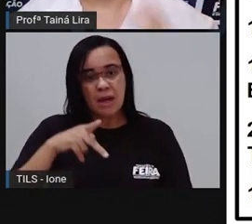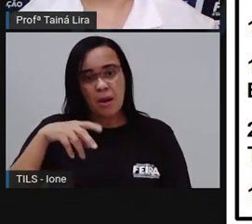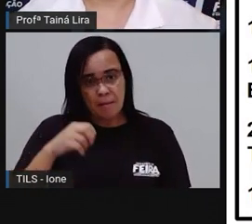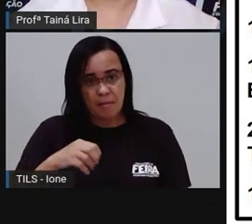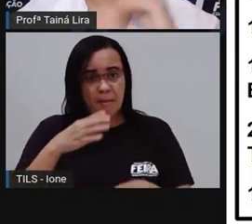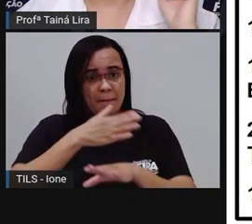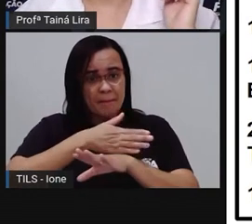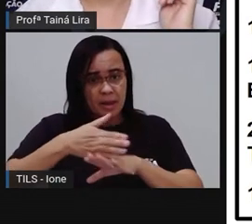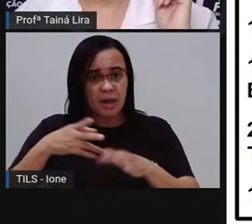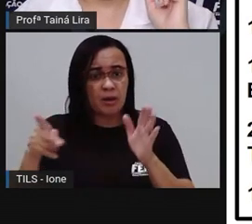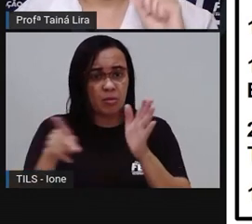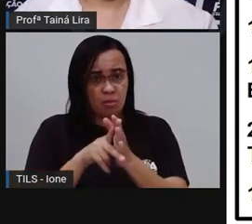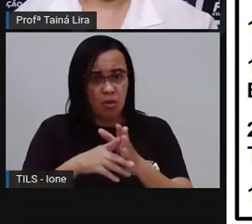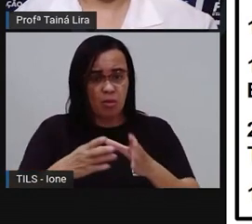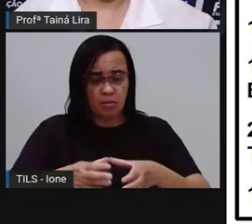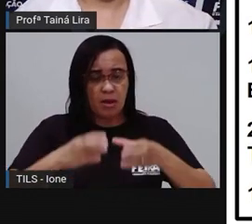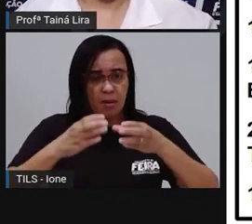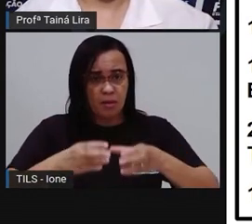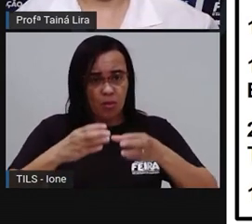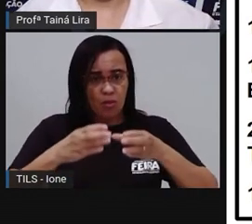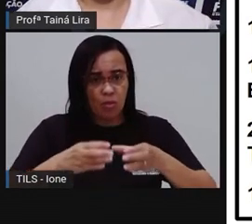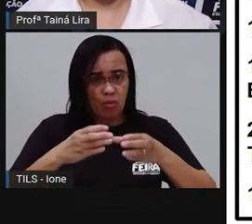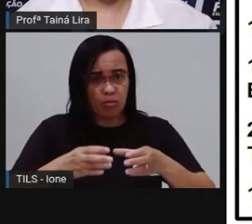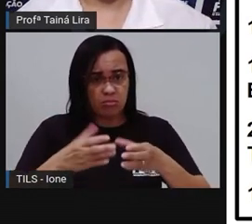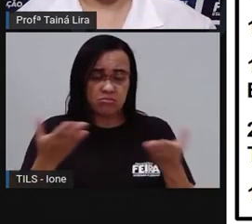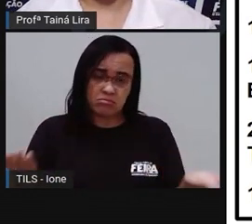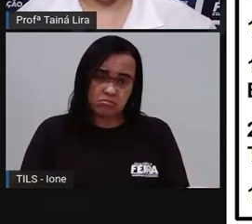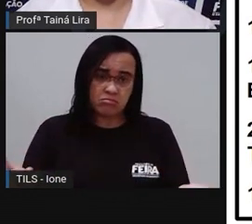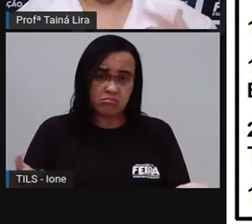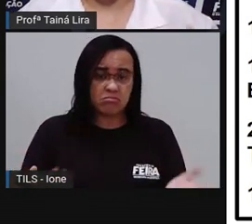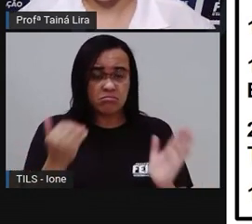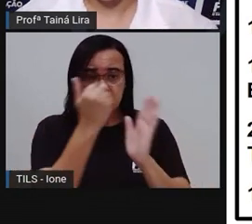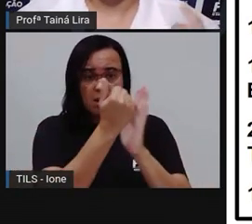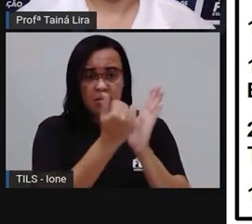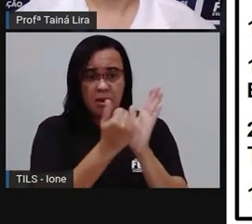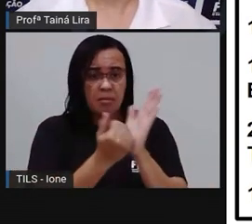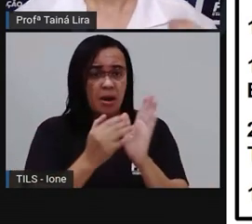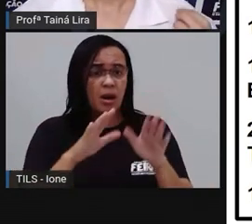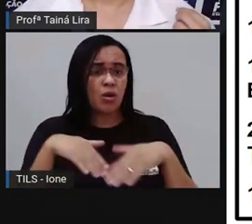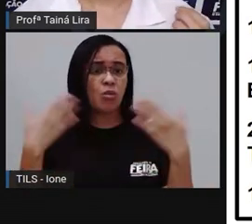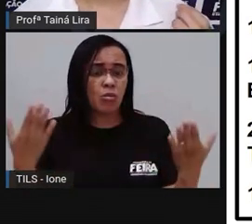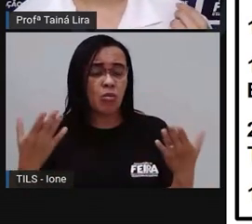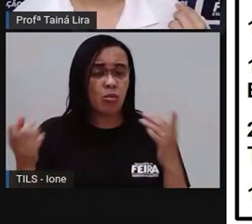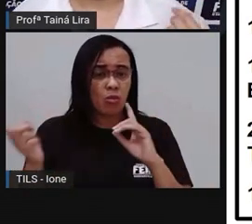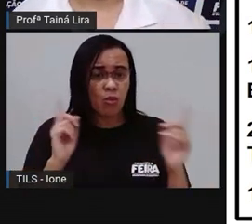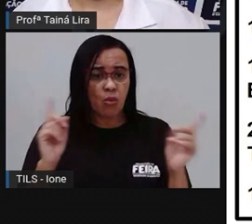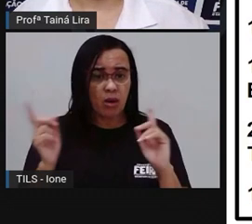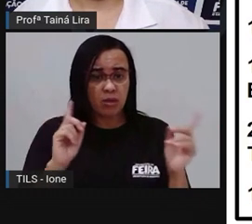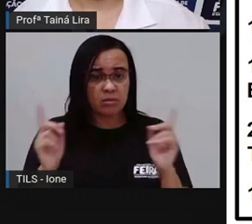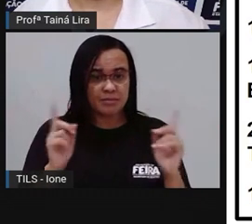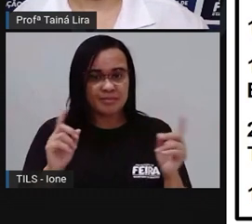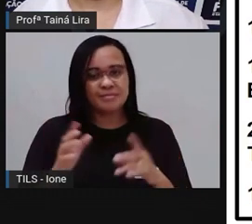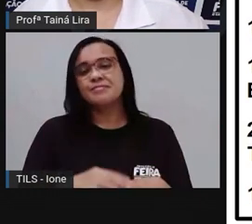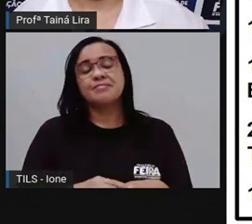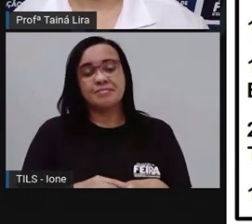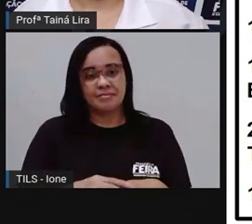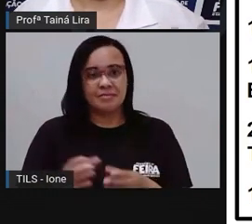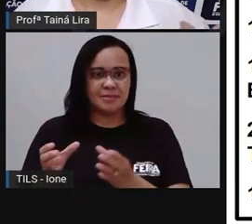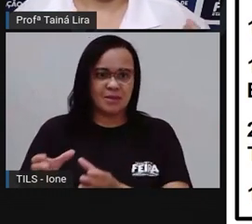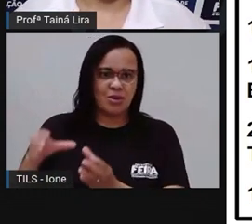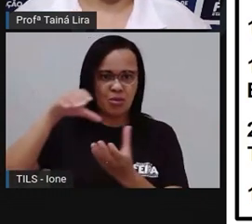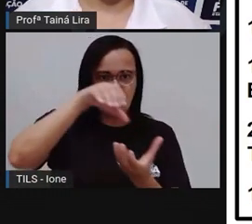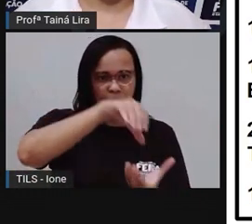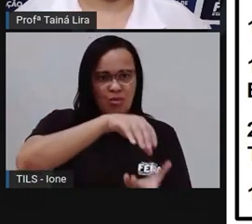para o forno. Vamos ver. Ou vai ser esse parágrafo ou vai ser o próximo, né? Ó. Coloque no liquidificador a cenoura